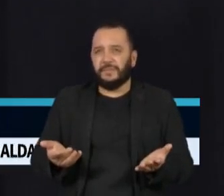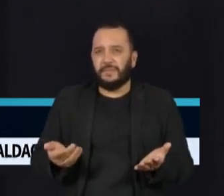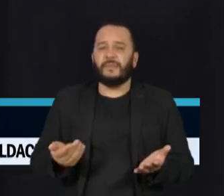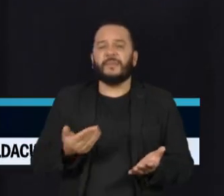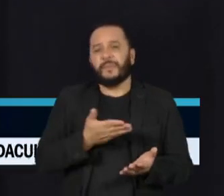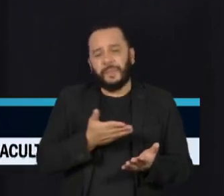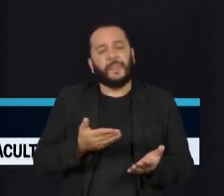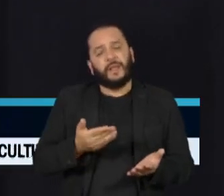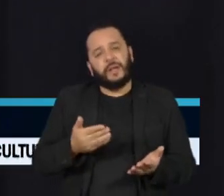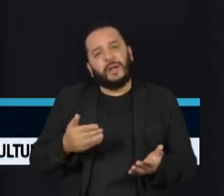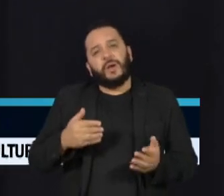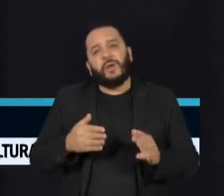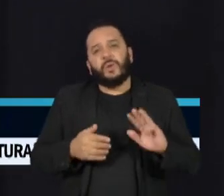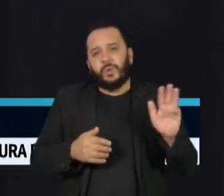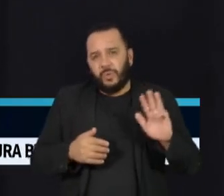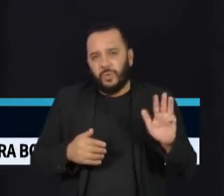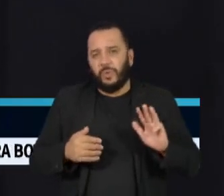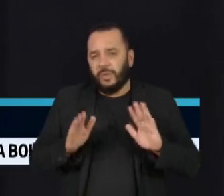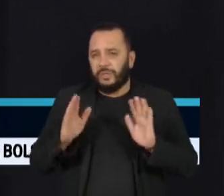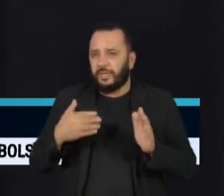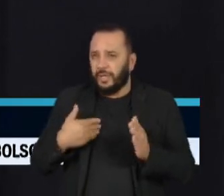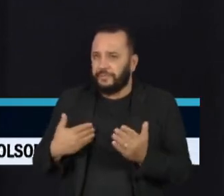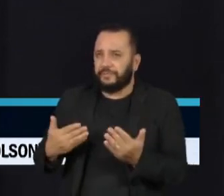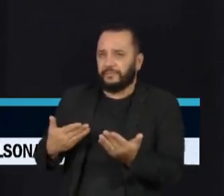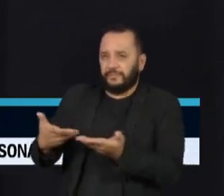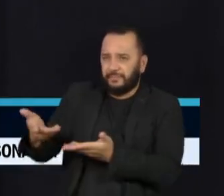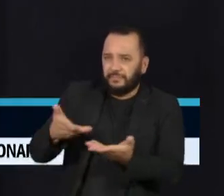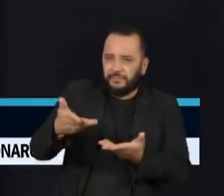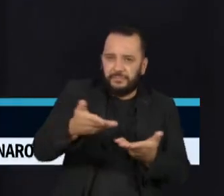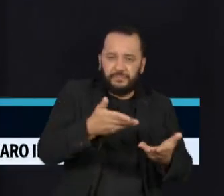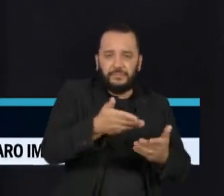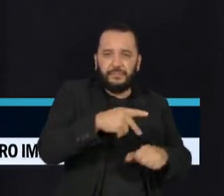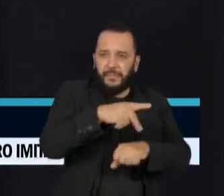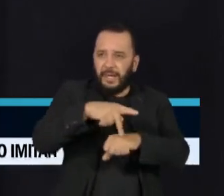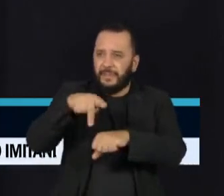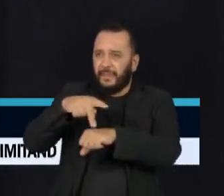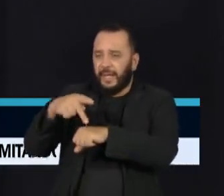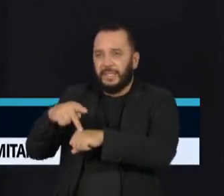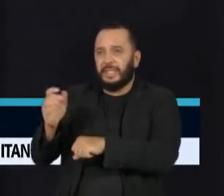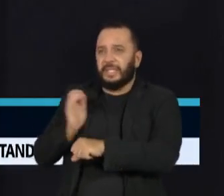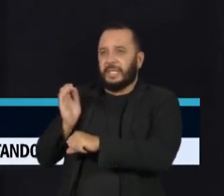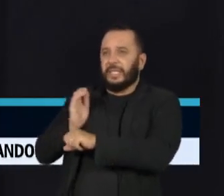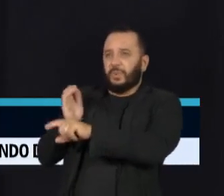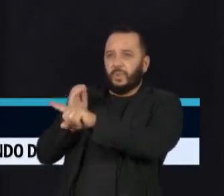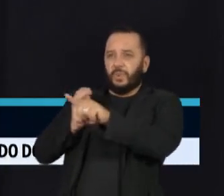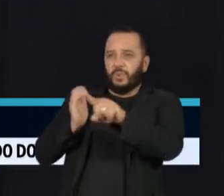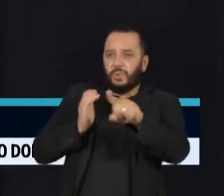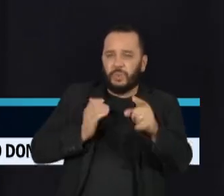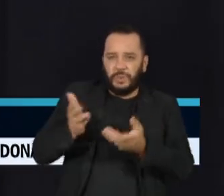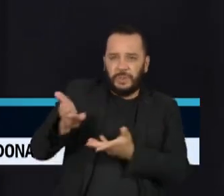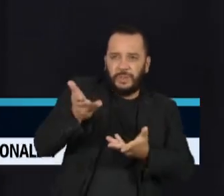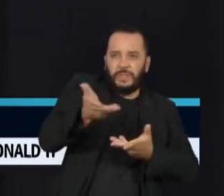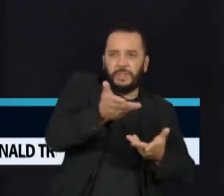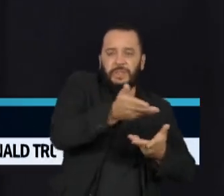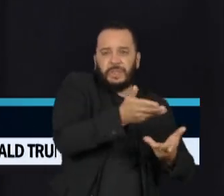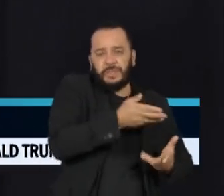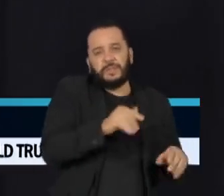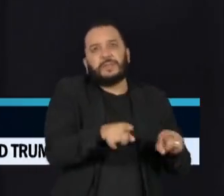multilateralismo, o diálogo das grandes potências e amainar esta crise internacional.